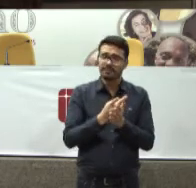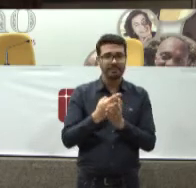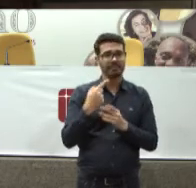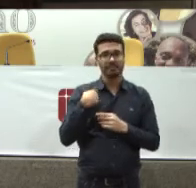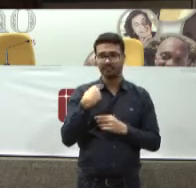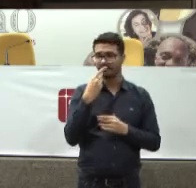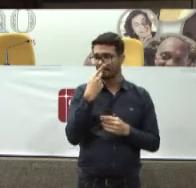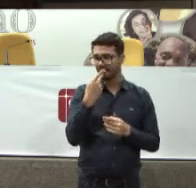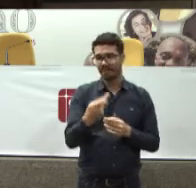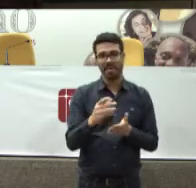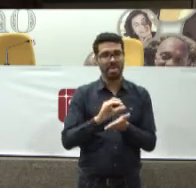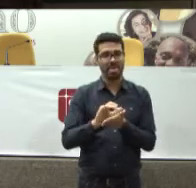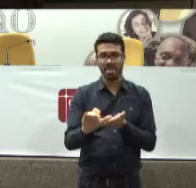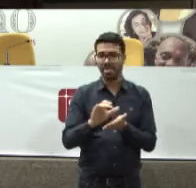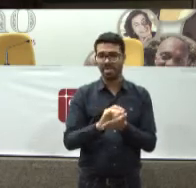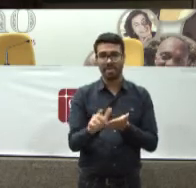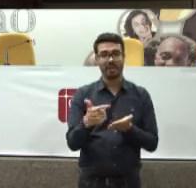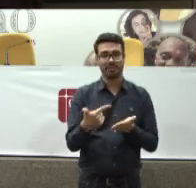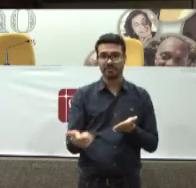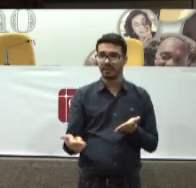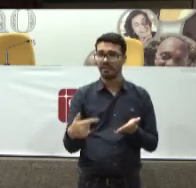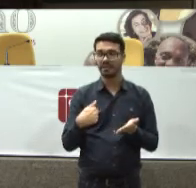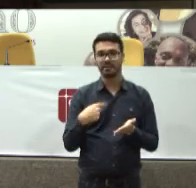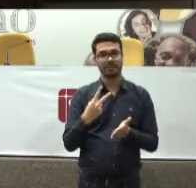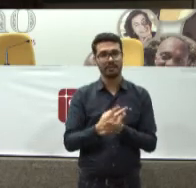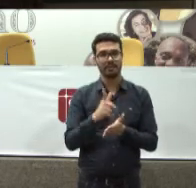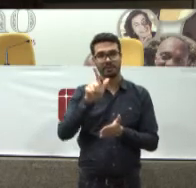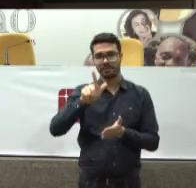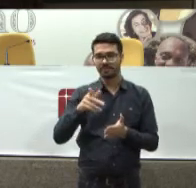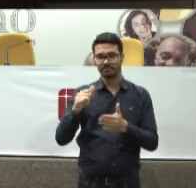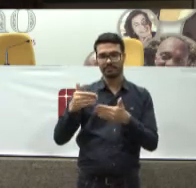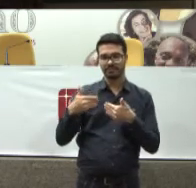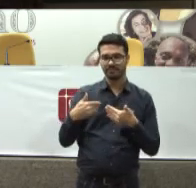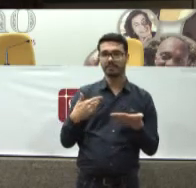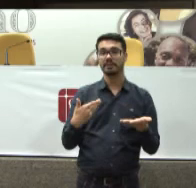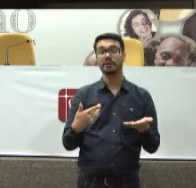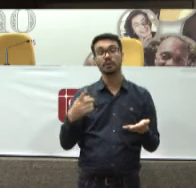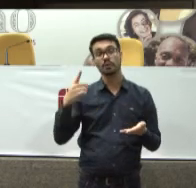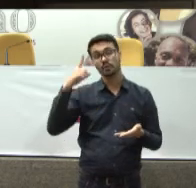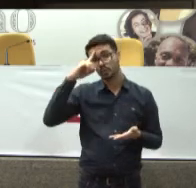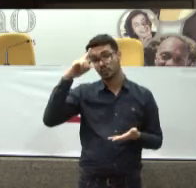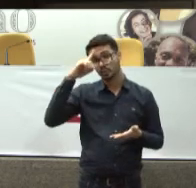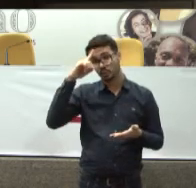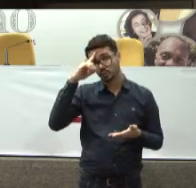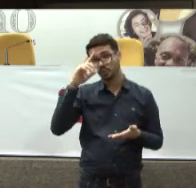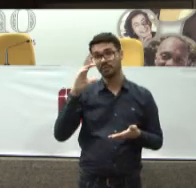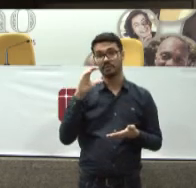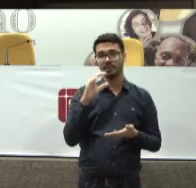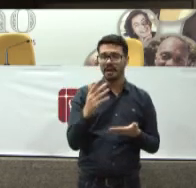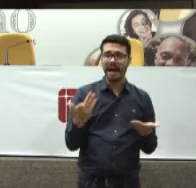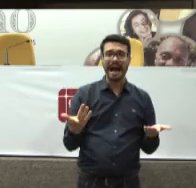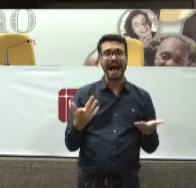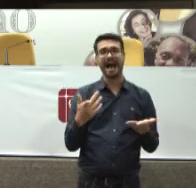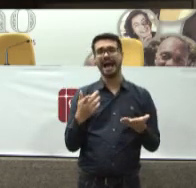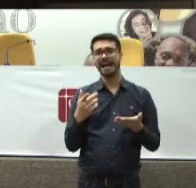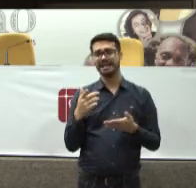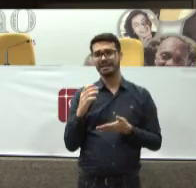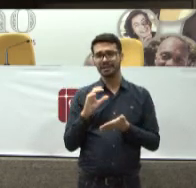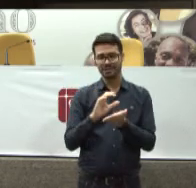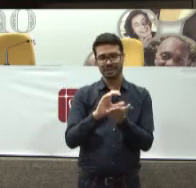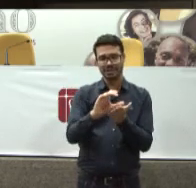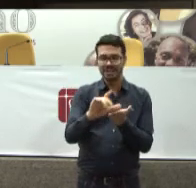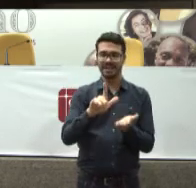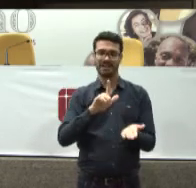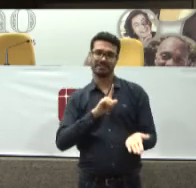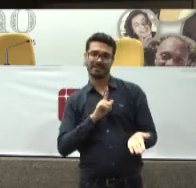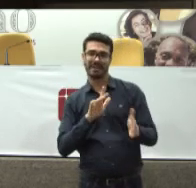pessoa Eu acho que Eu vou registrar Num caderno Todos os dias Alguém fala Ô doutor Mas dinheiro tem Que não tem